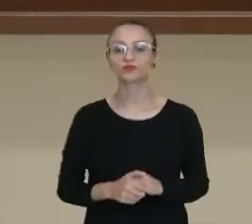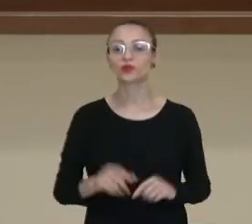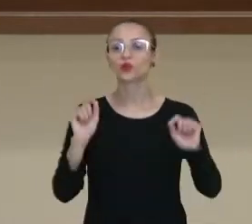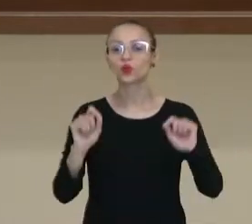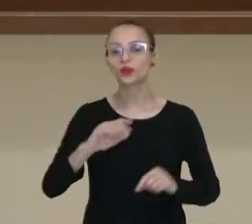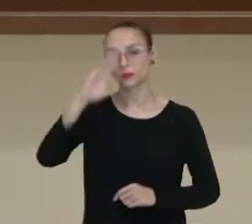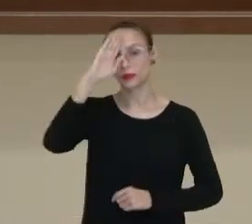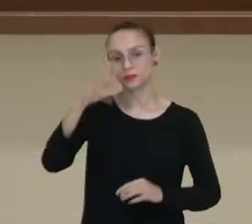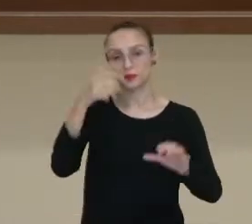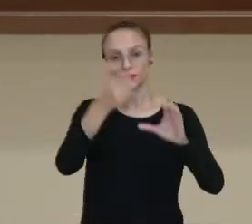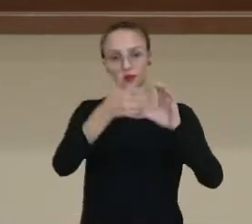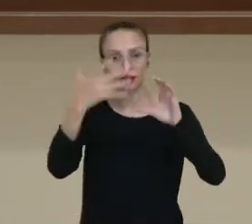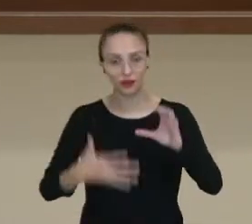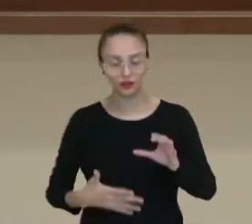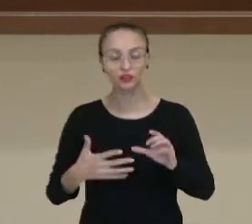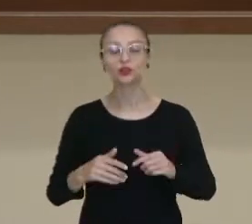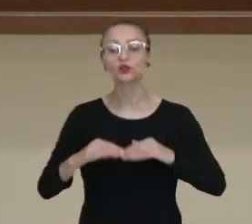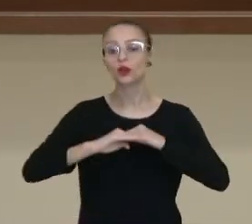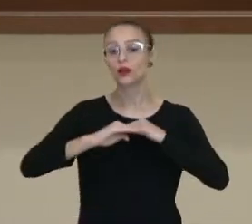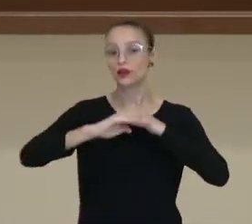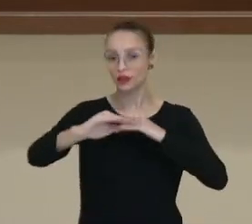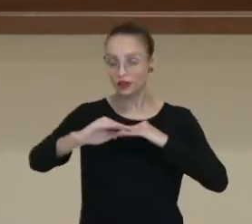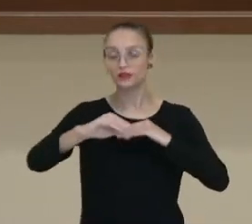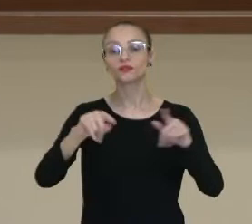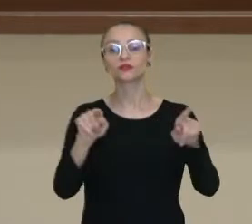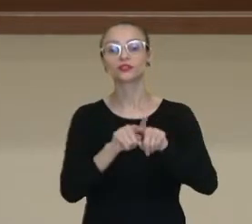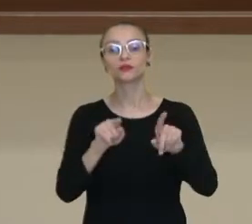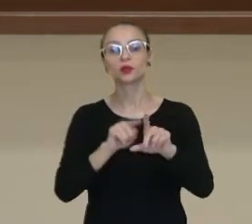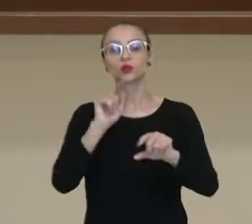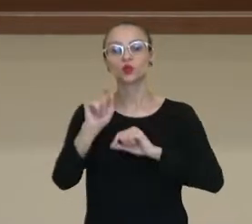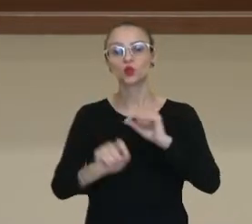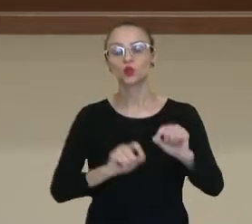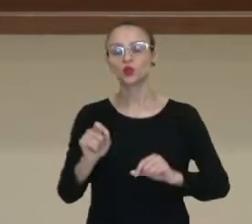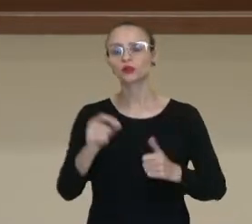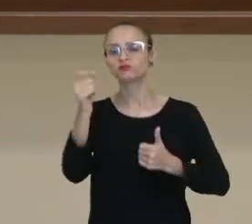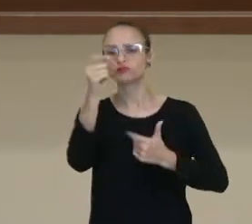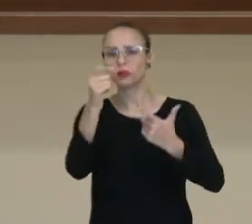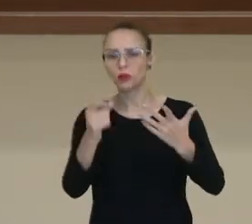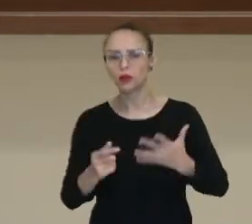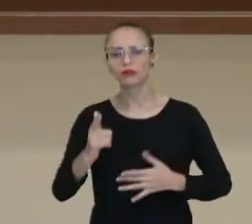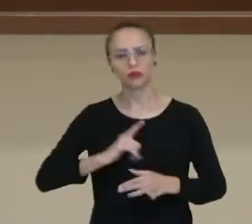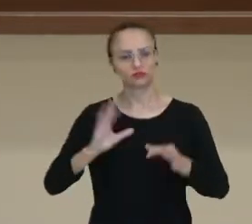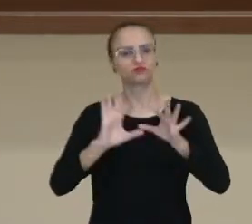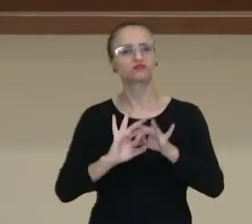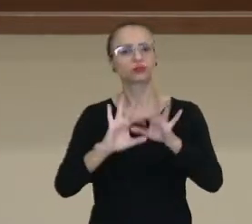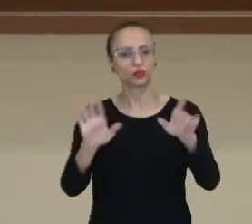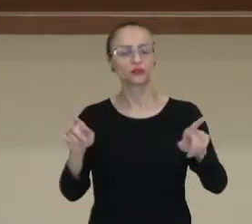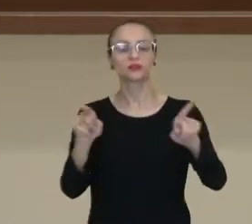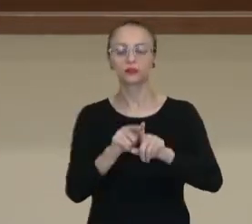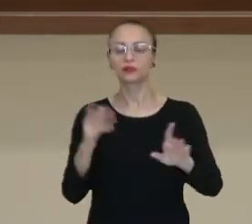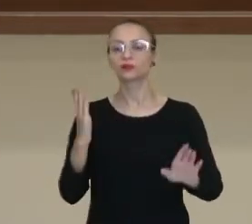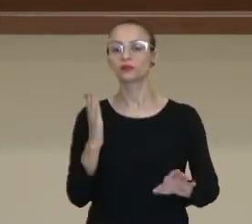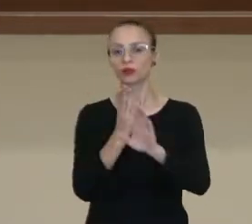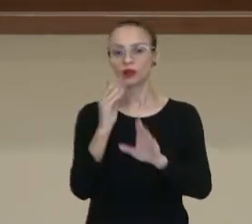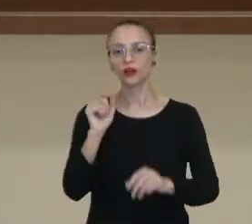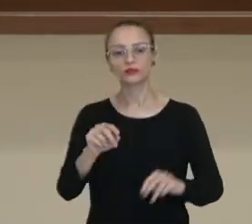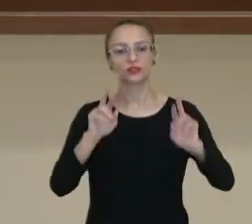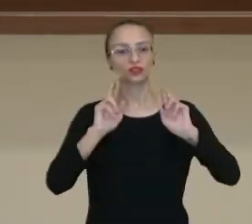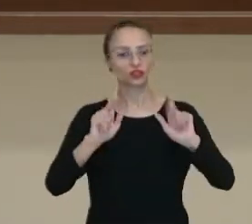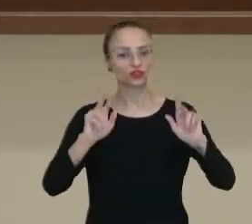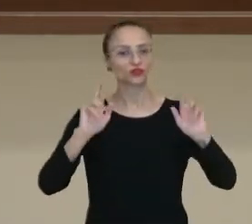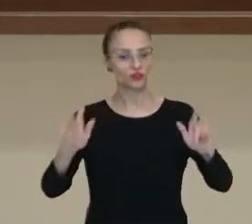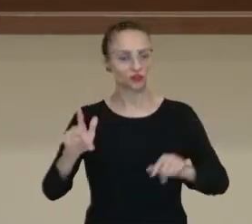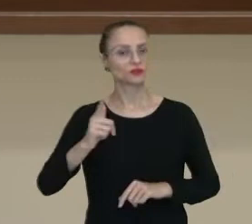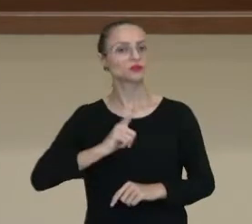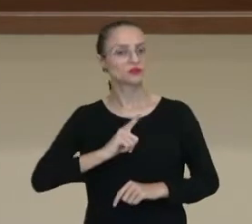principais características do relevo, os recursos disponíveis também em função dessas diferenças